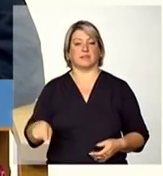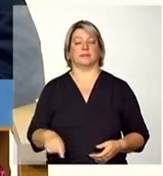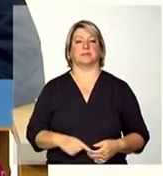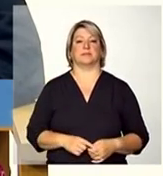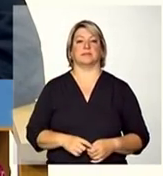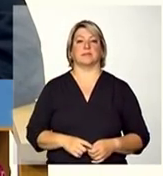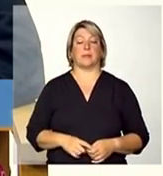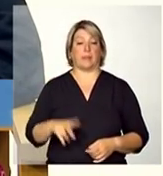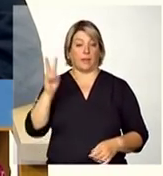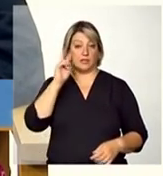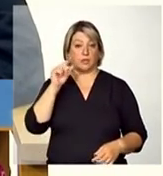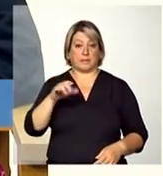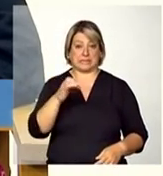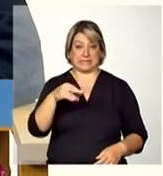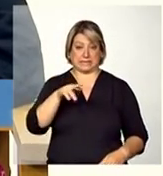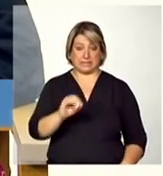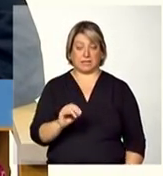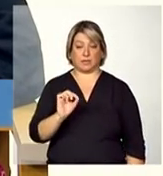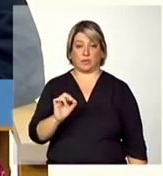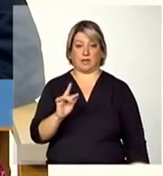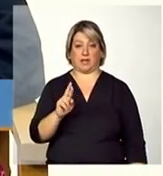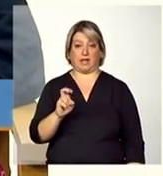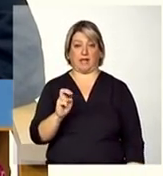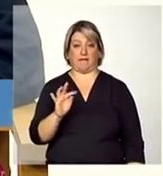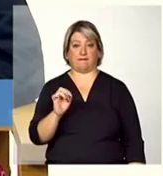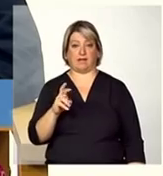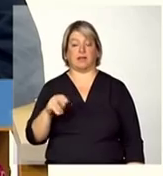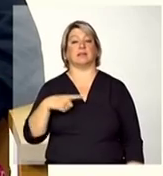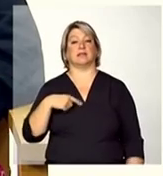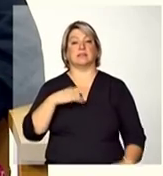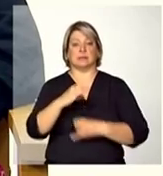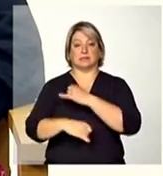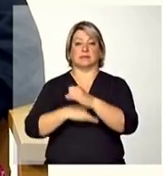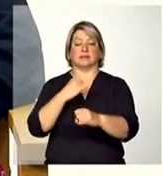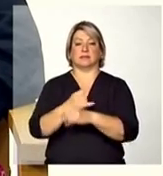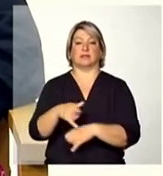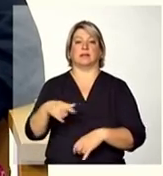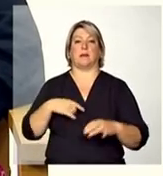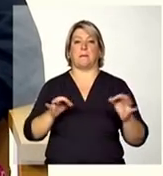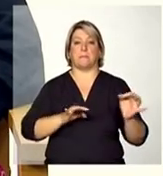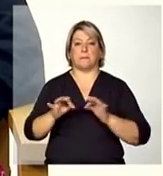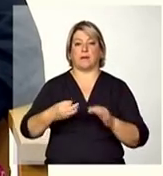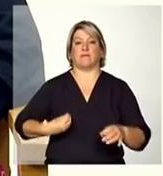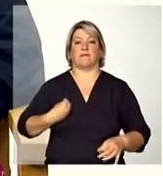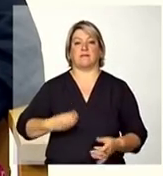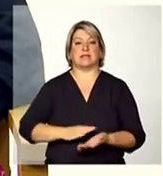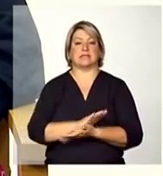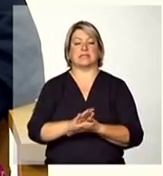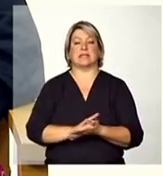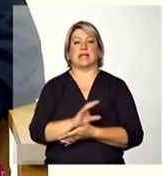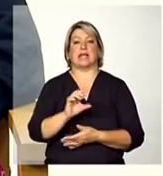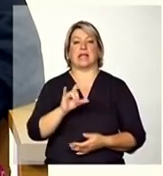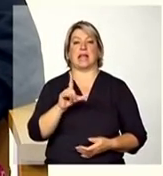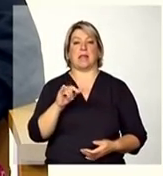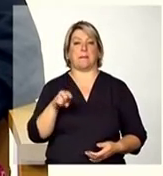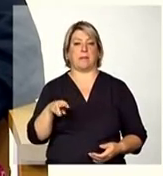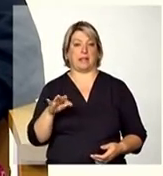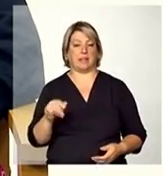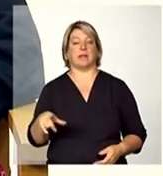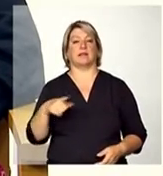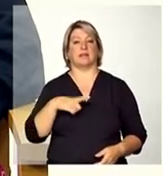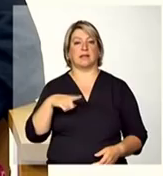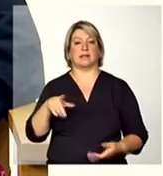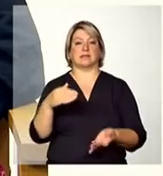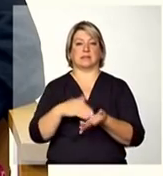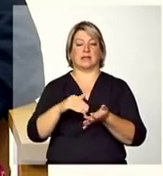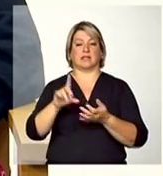ao centro de referência é importante acessar também o site do plano Viver Sem Limites a Secretaria de Direitos Humanos que disponibiliza